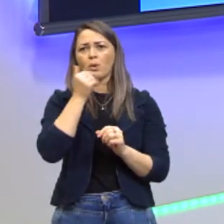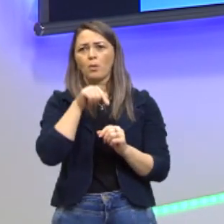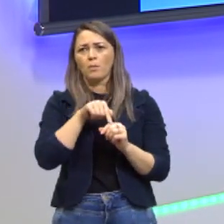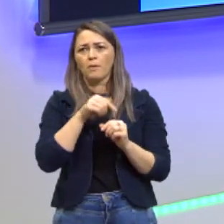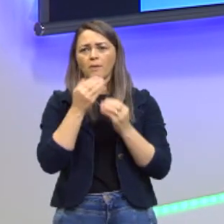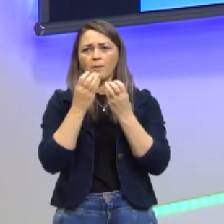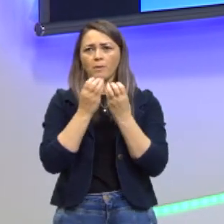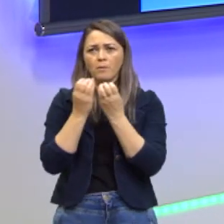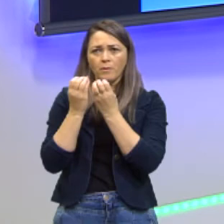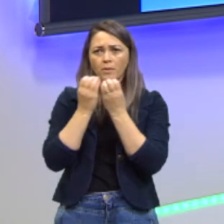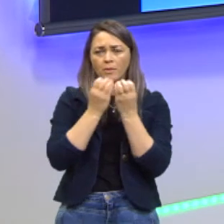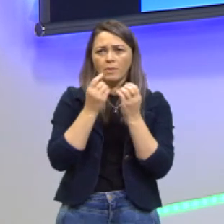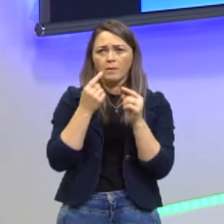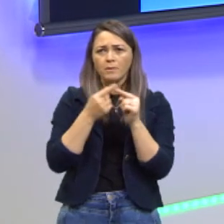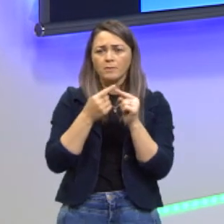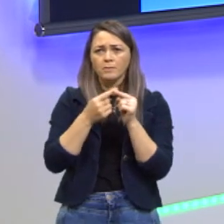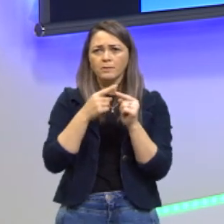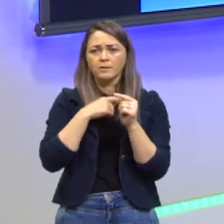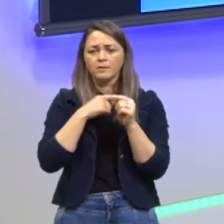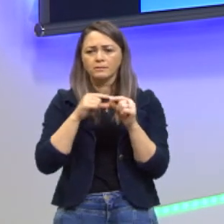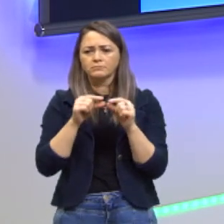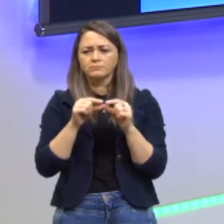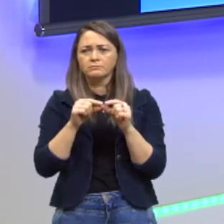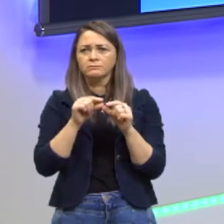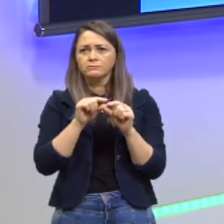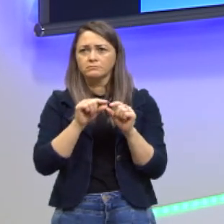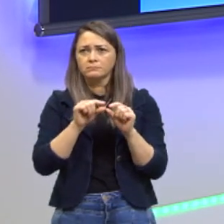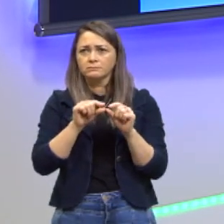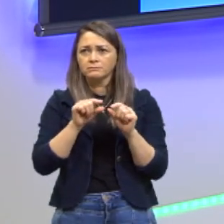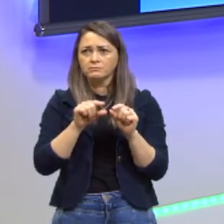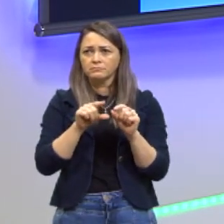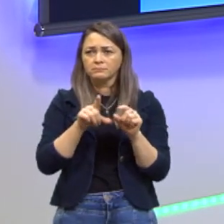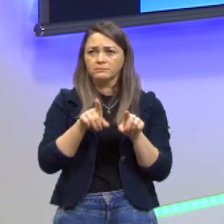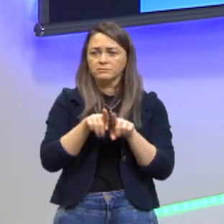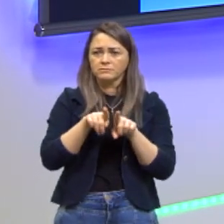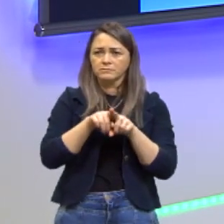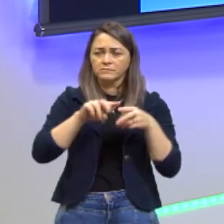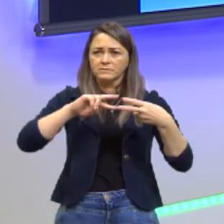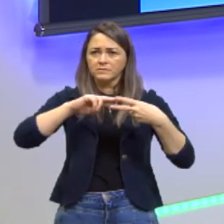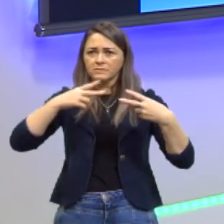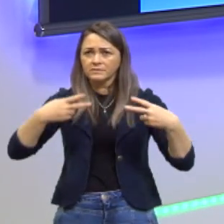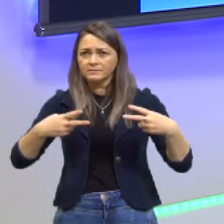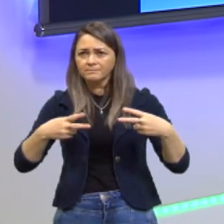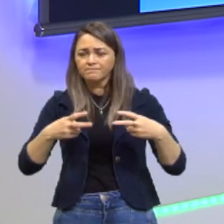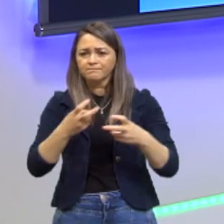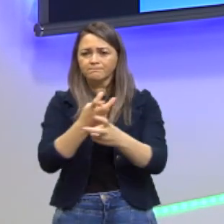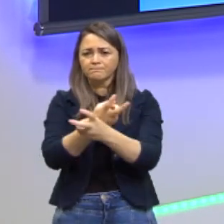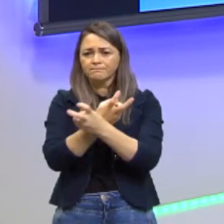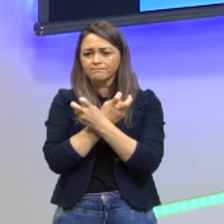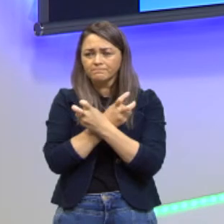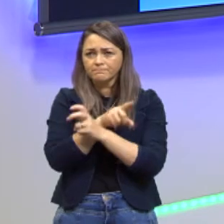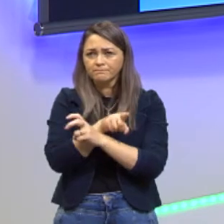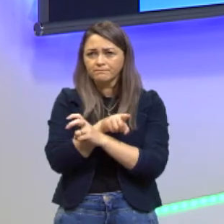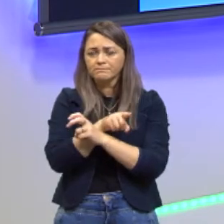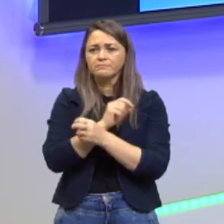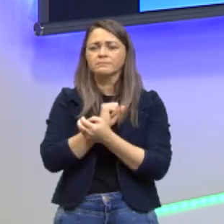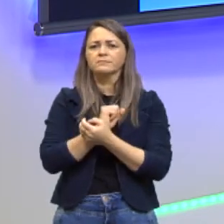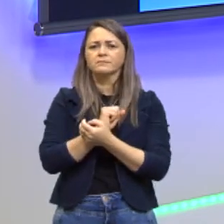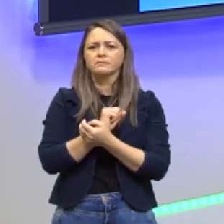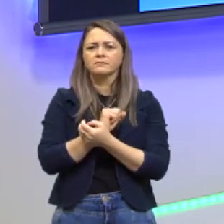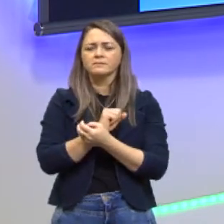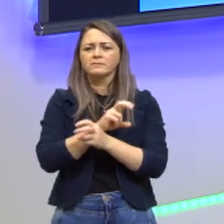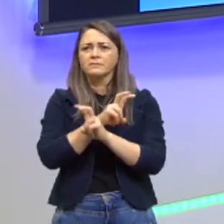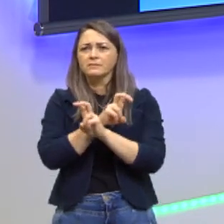quê? Porque existe ali um trecho de um DNA tóxico. E essa substância